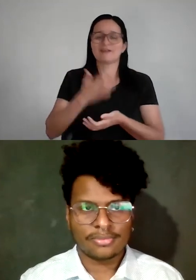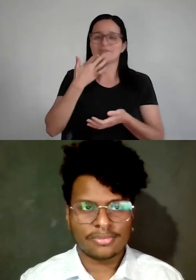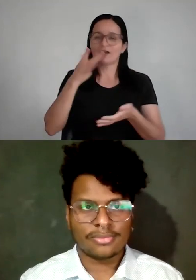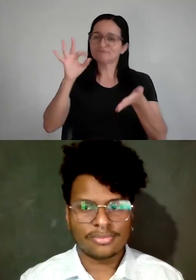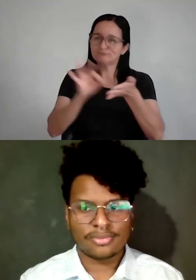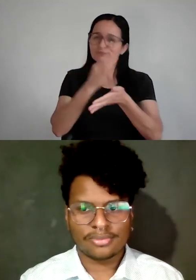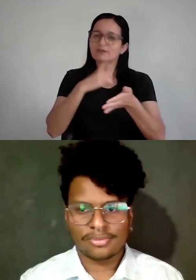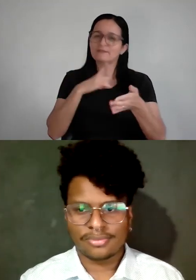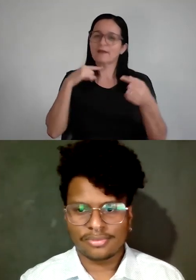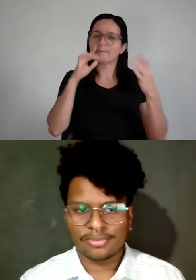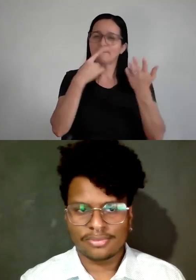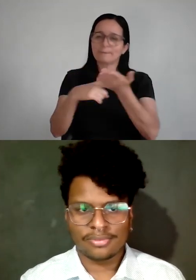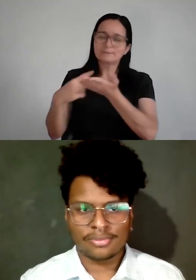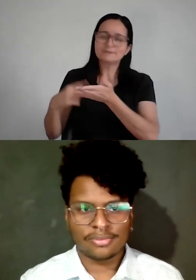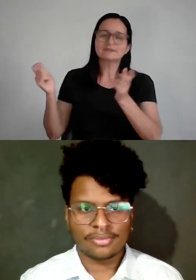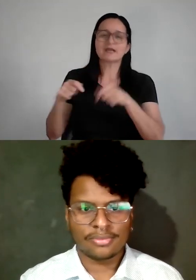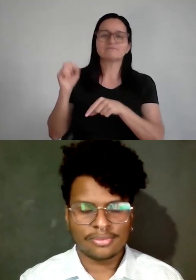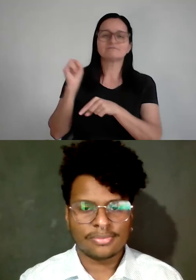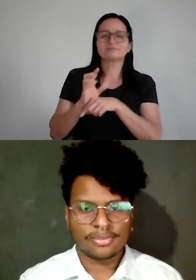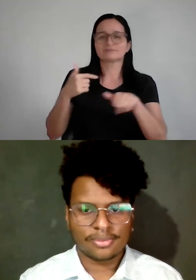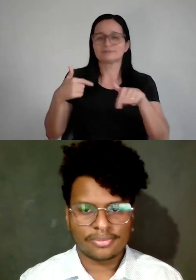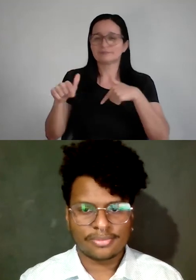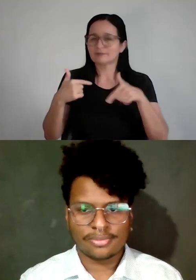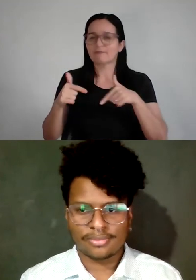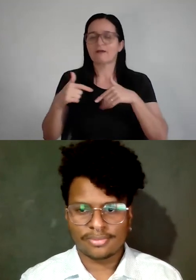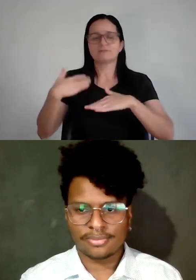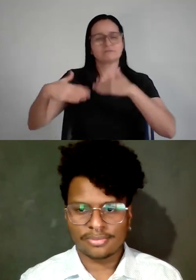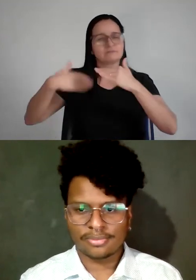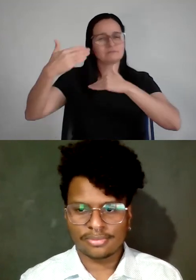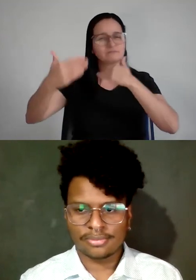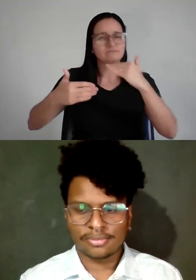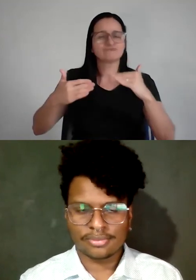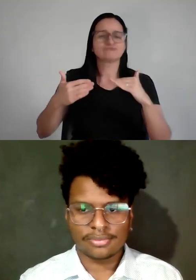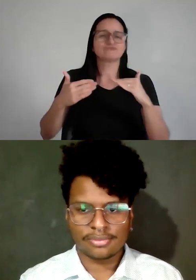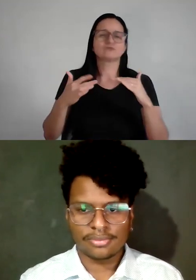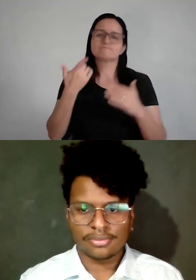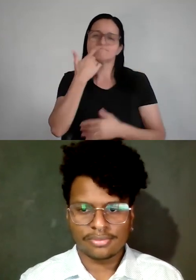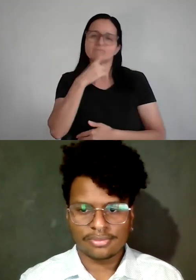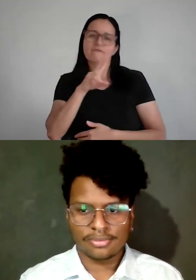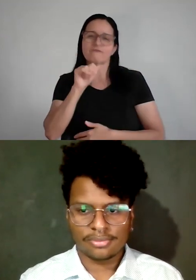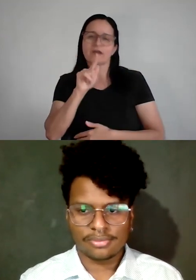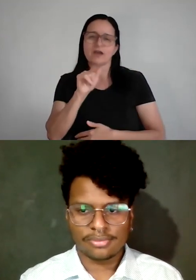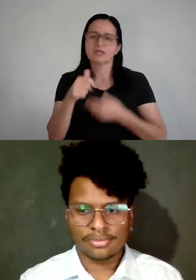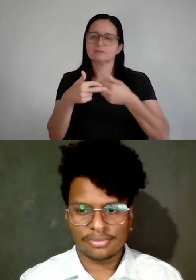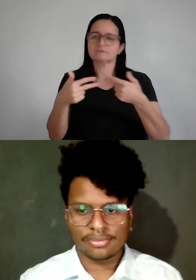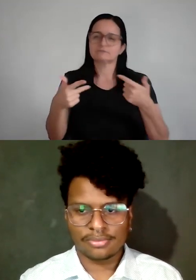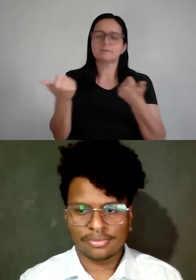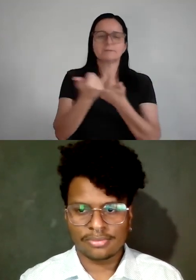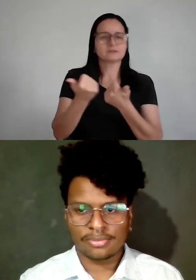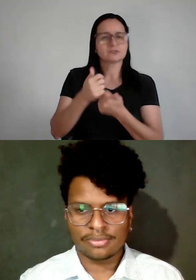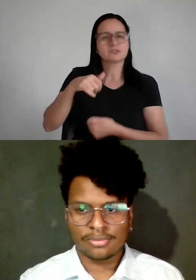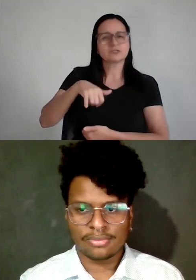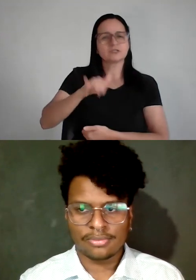porque a gente trabalha com empregabilidade, com desenvolvimento, conexão com as empresas, acesso a vagas, somos parceiros aí da Edux, então,